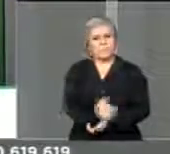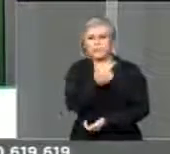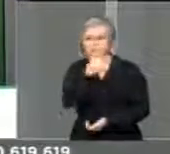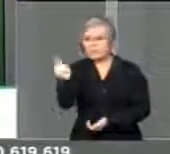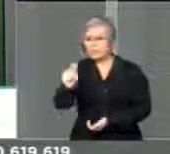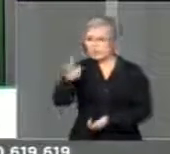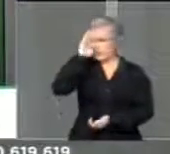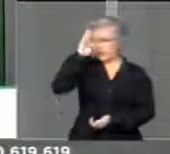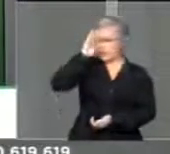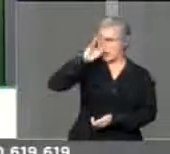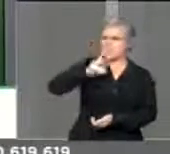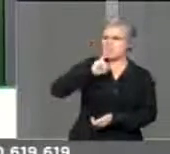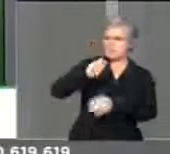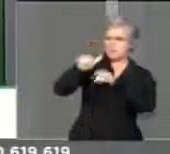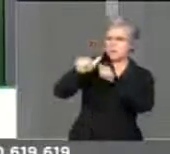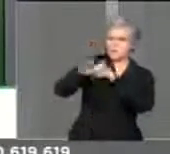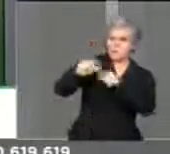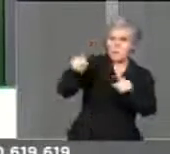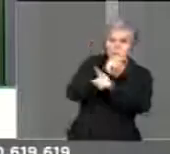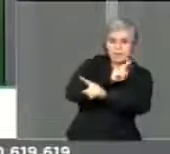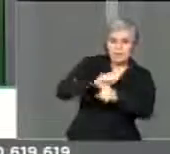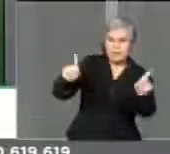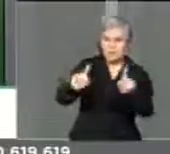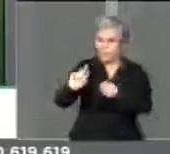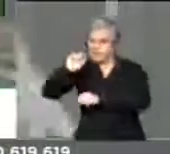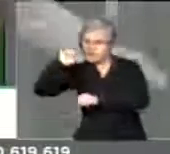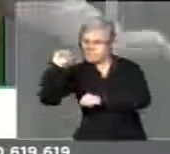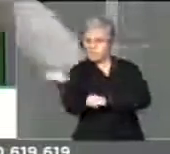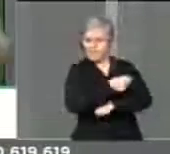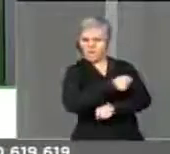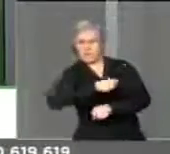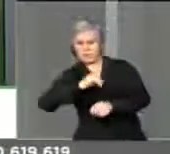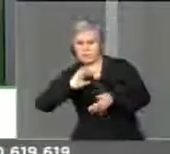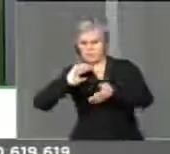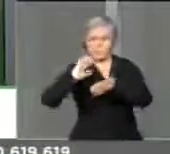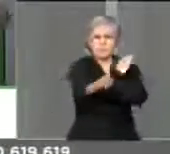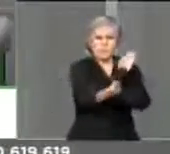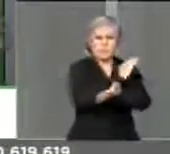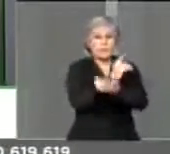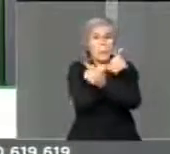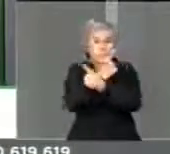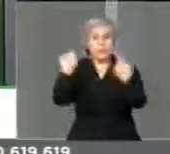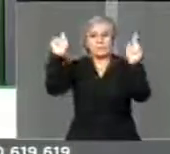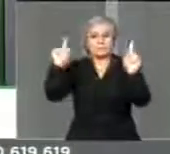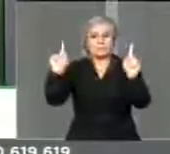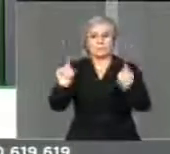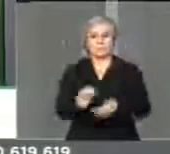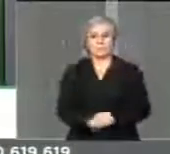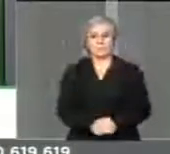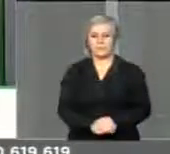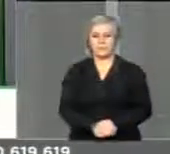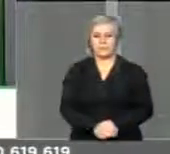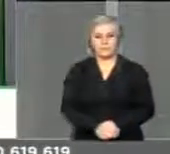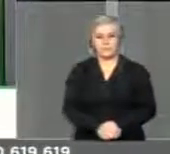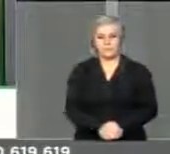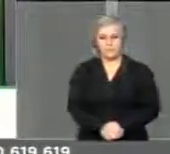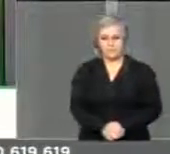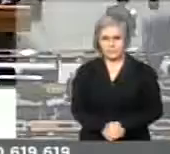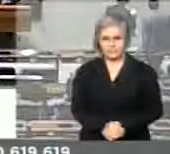Exército Vermelho. Não tem foice e martelo. Não tem... Nobre deputado,